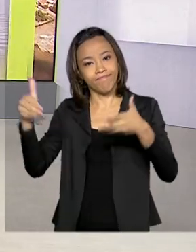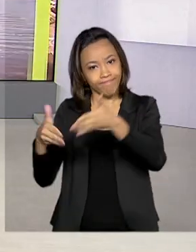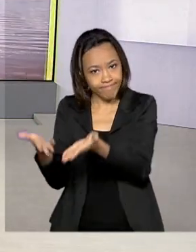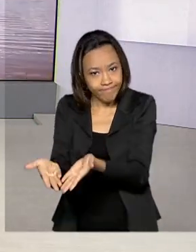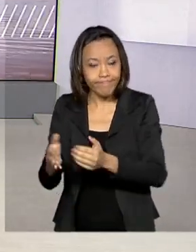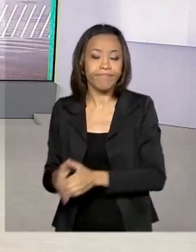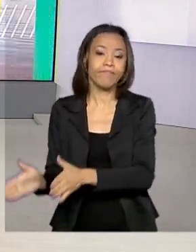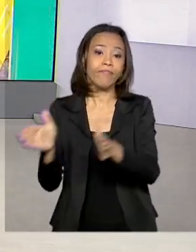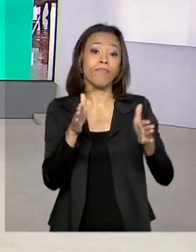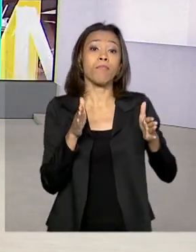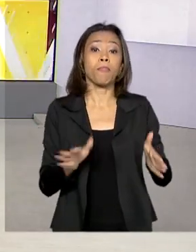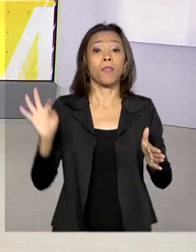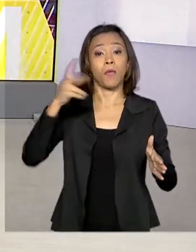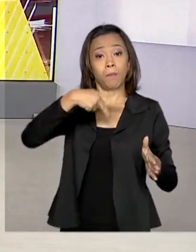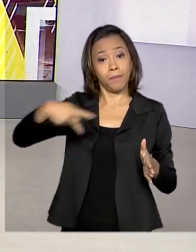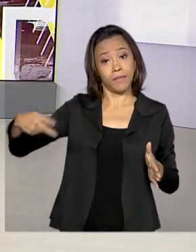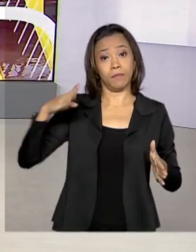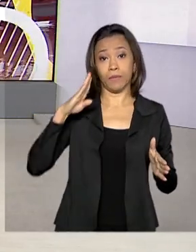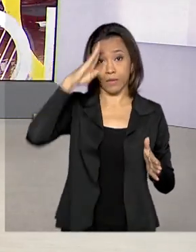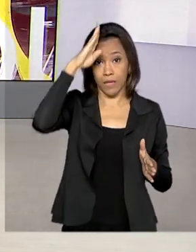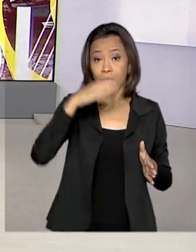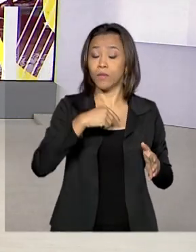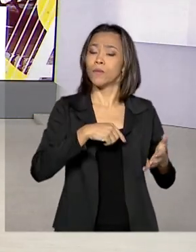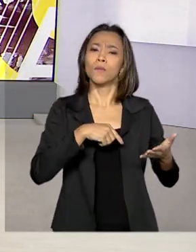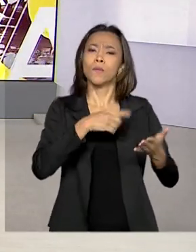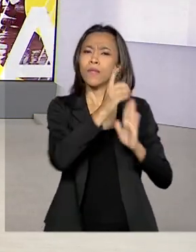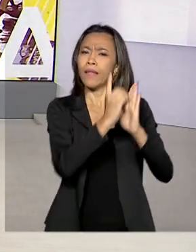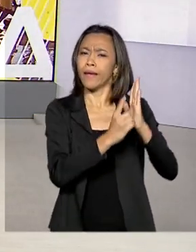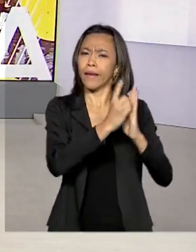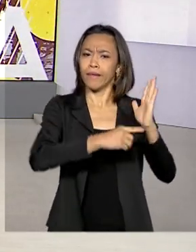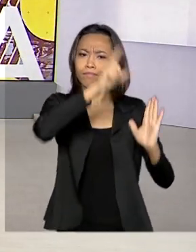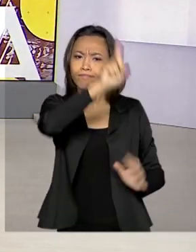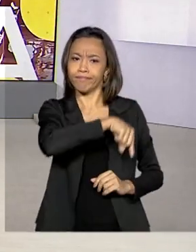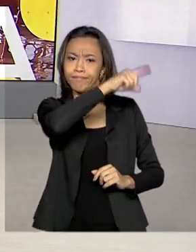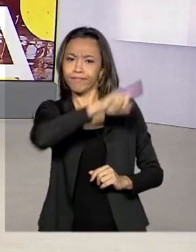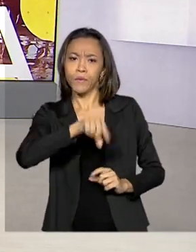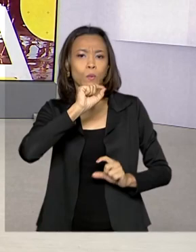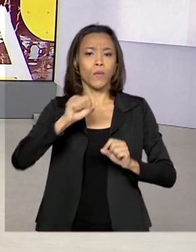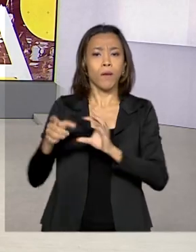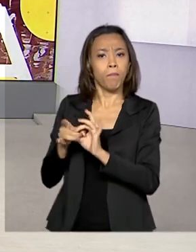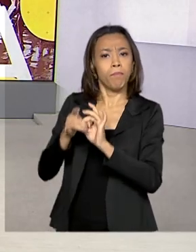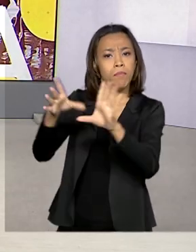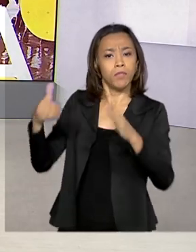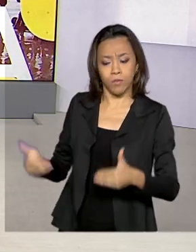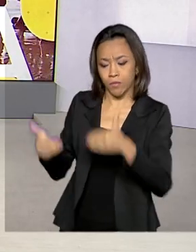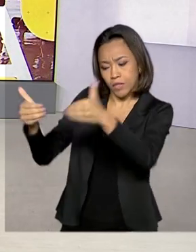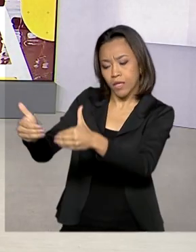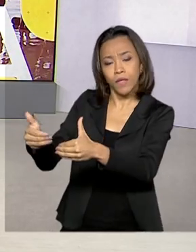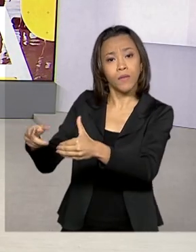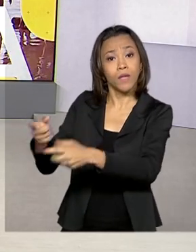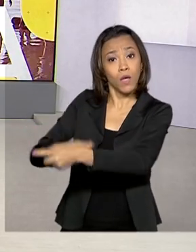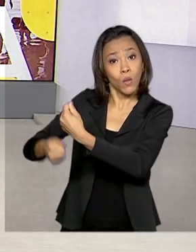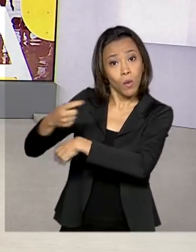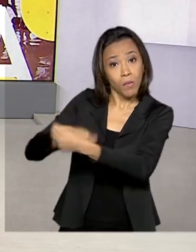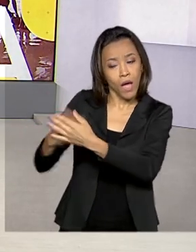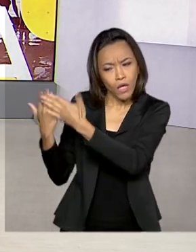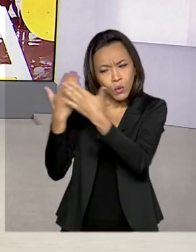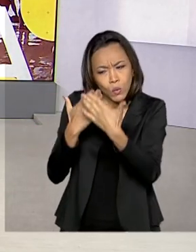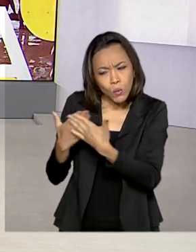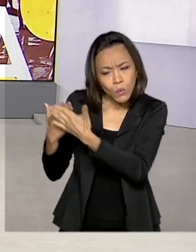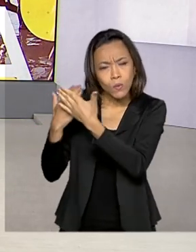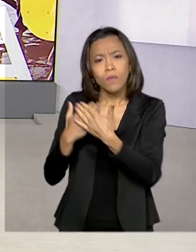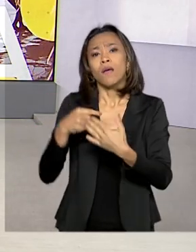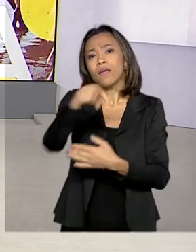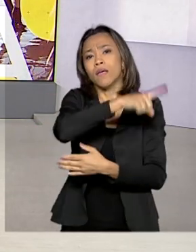O presidente Jair Bolsonaro revogou o decreto que autorizava o Ministério da Economia a realizar estudos para incluir as unidades